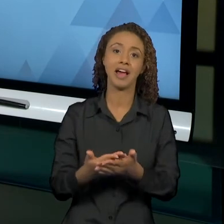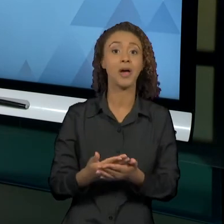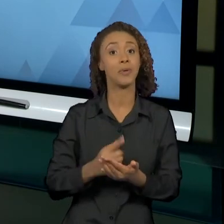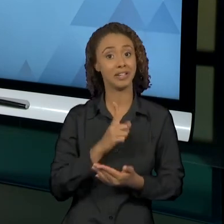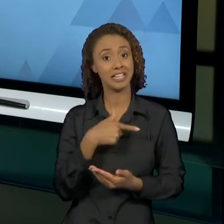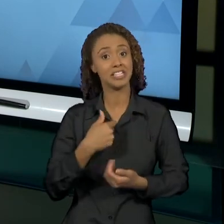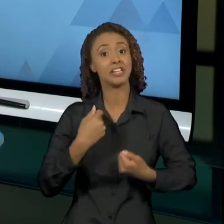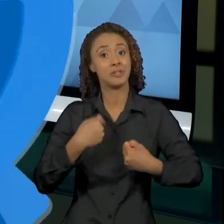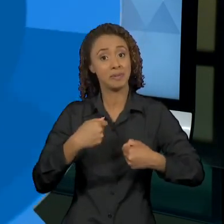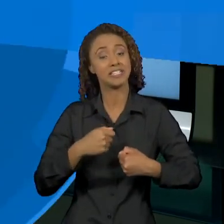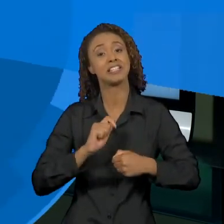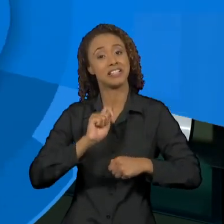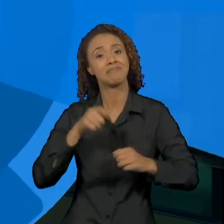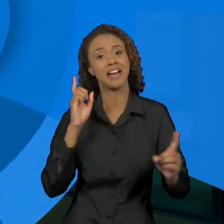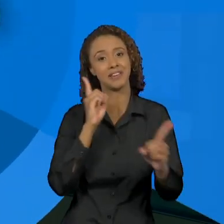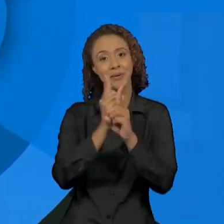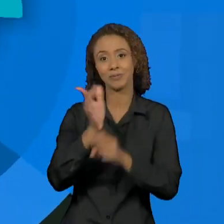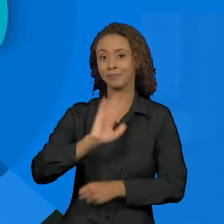com a gente e até breve.